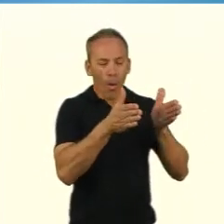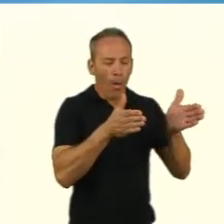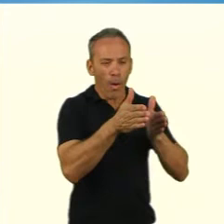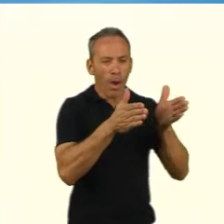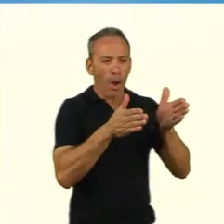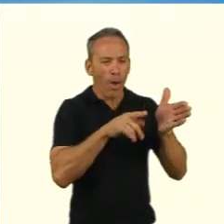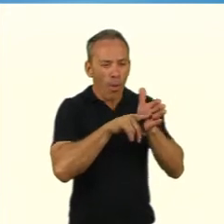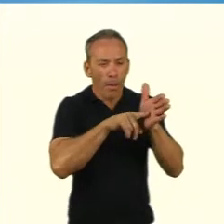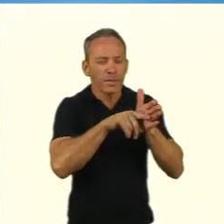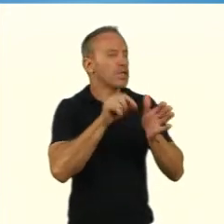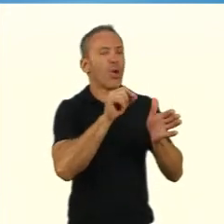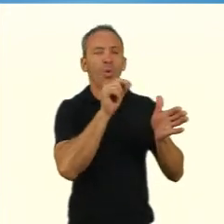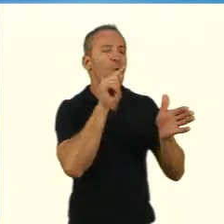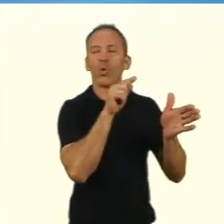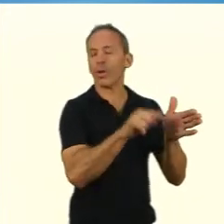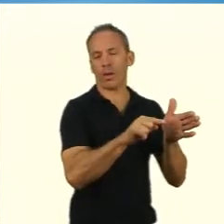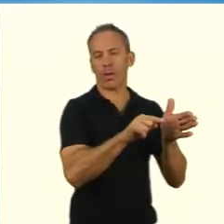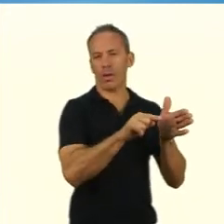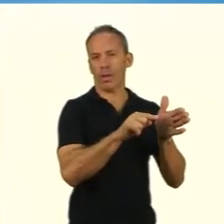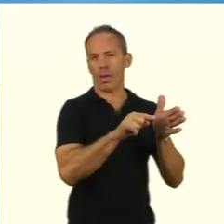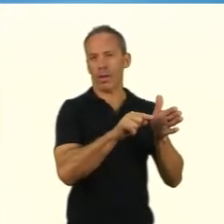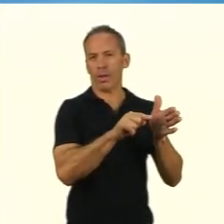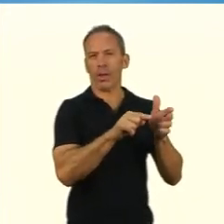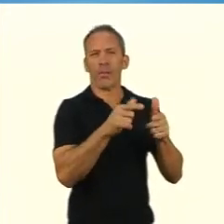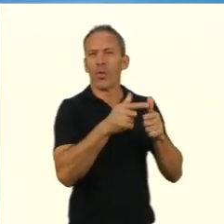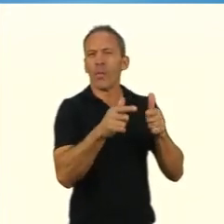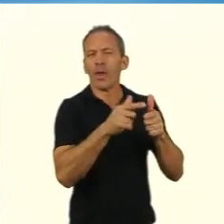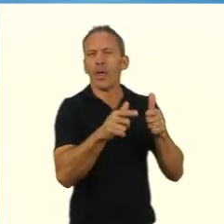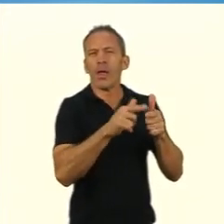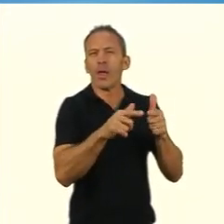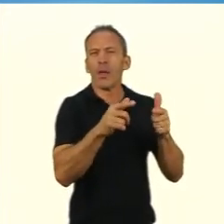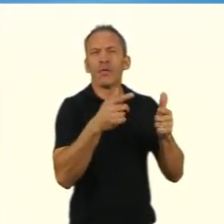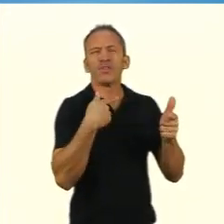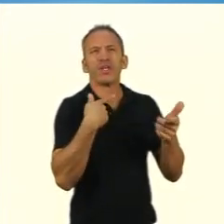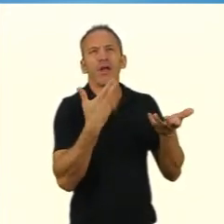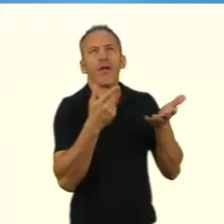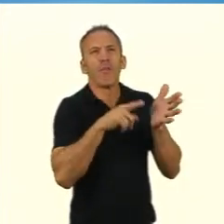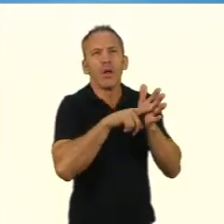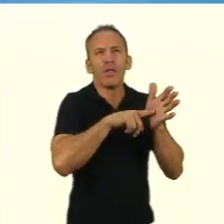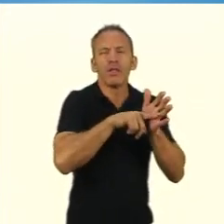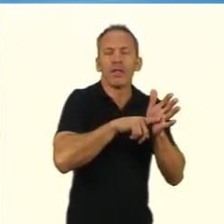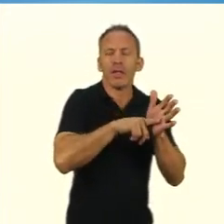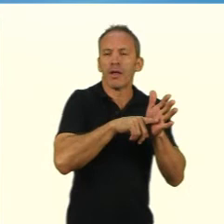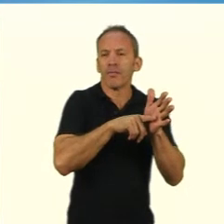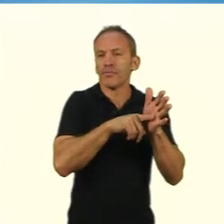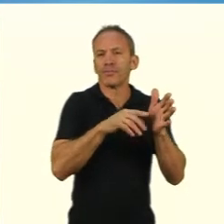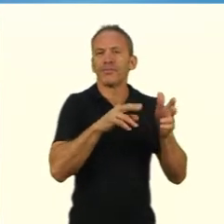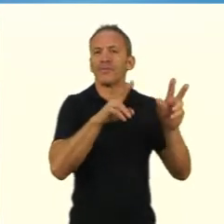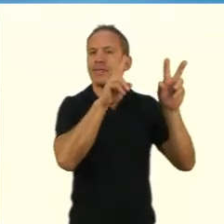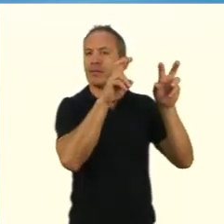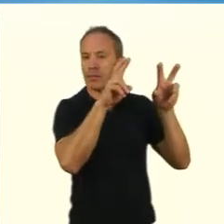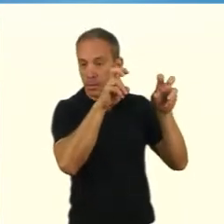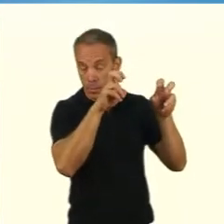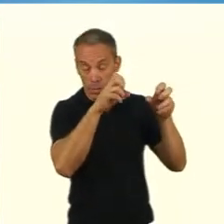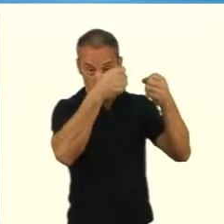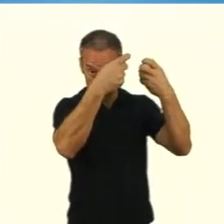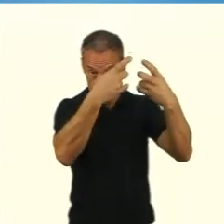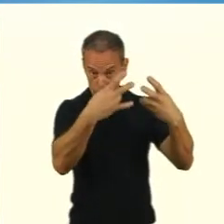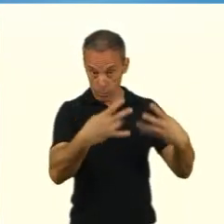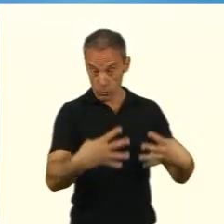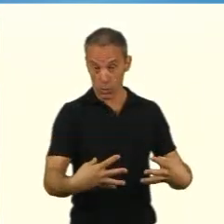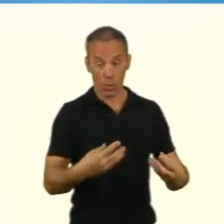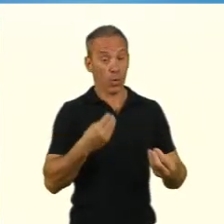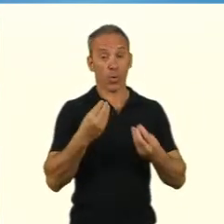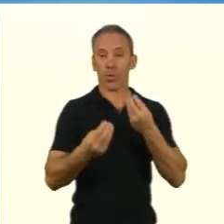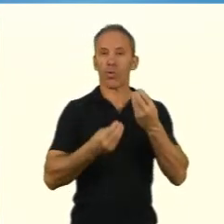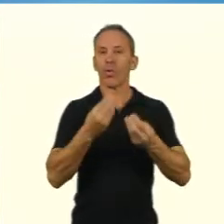pesquisa, ou especificamente problematizar a nossa investigação, retomando detalhadamente, a